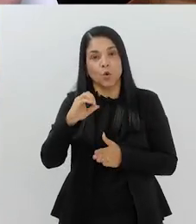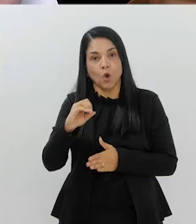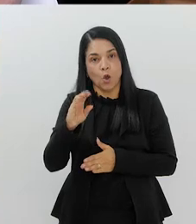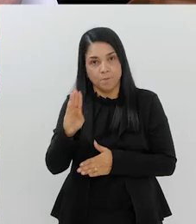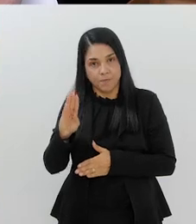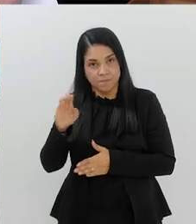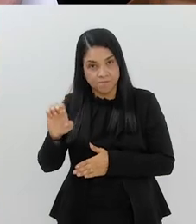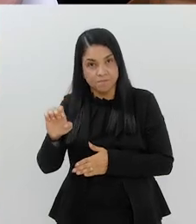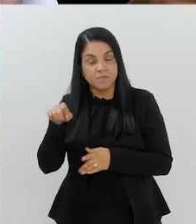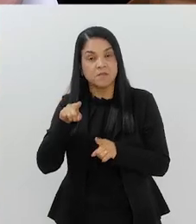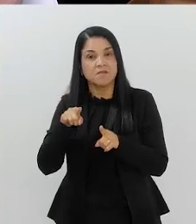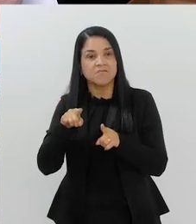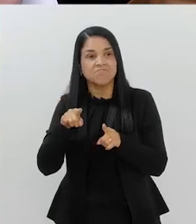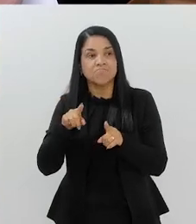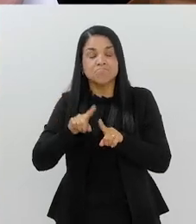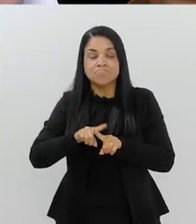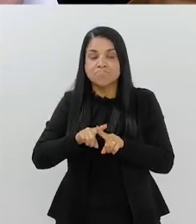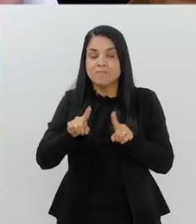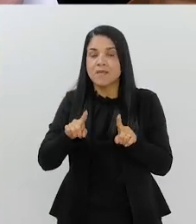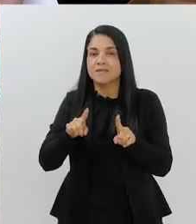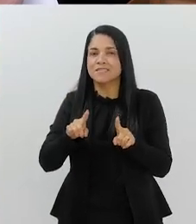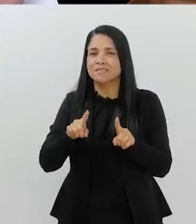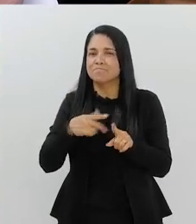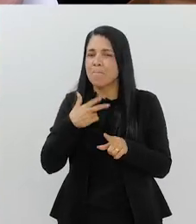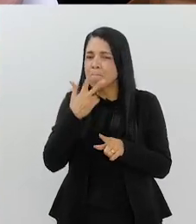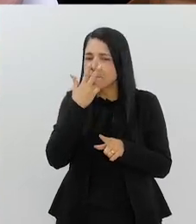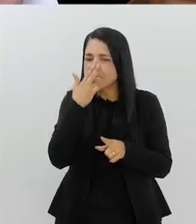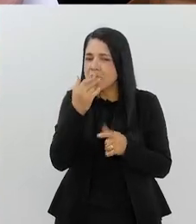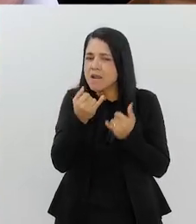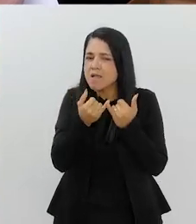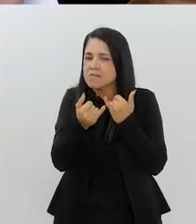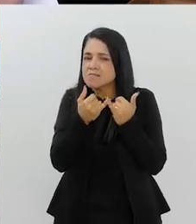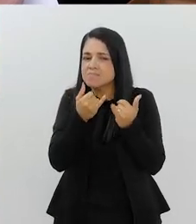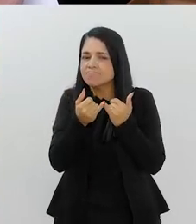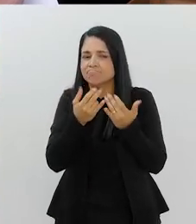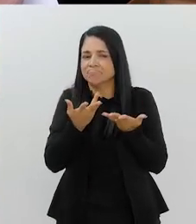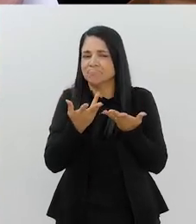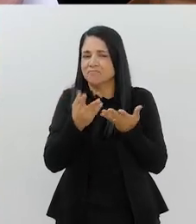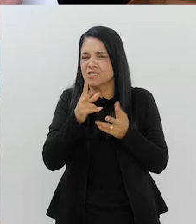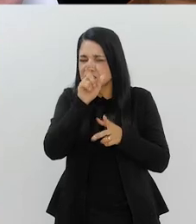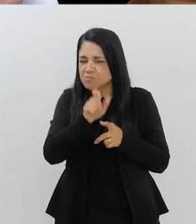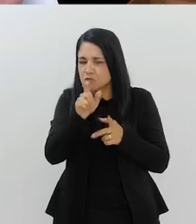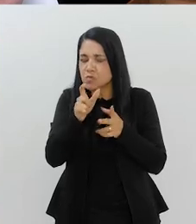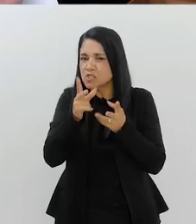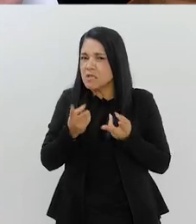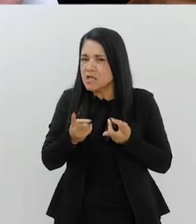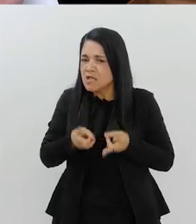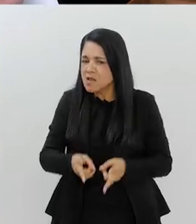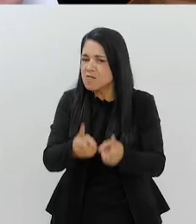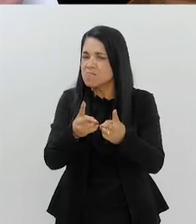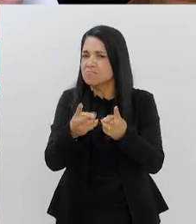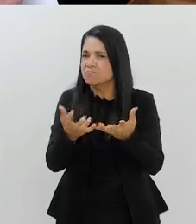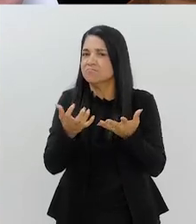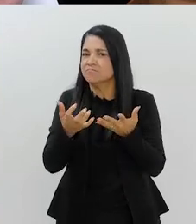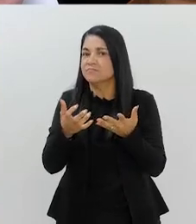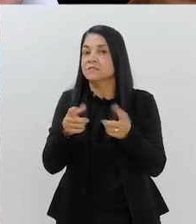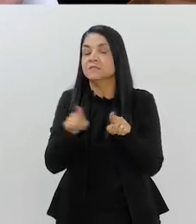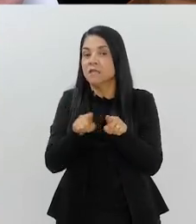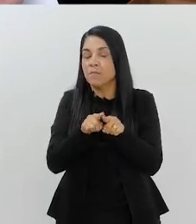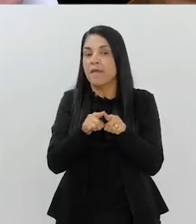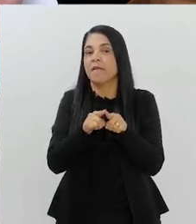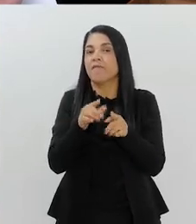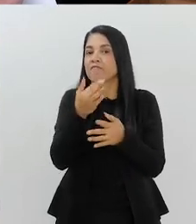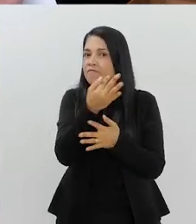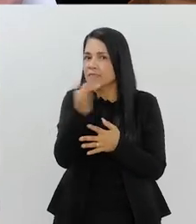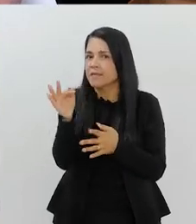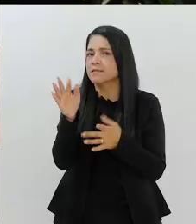mas, ao mesmo tempo, não está porque as pessoas querem se perpetuar, não só em confederações, mas em federações